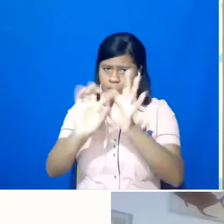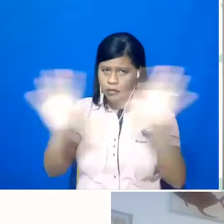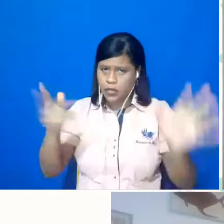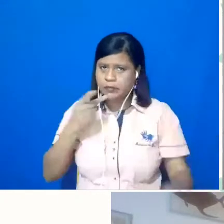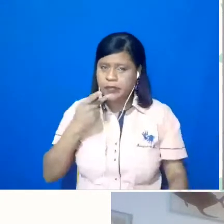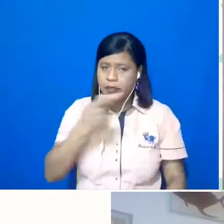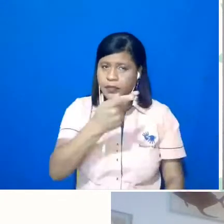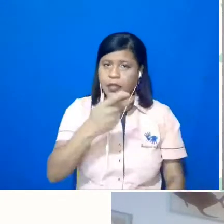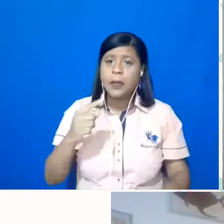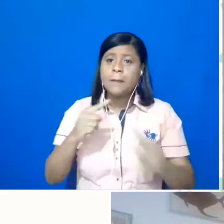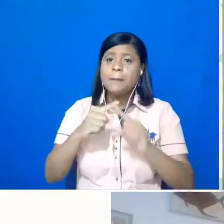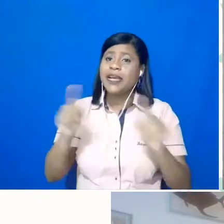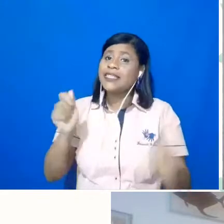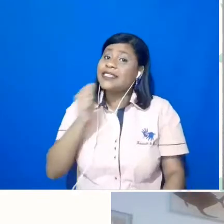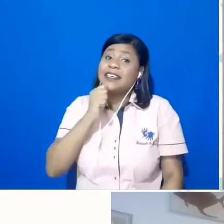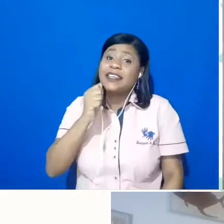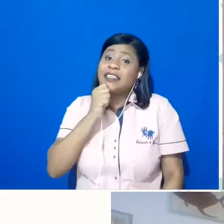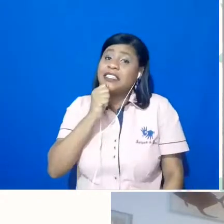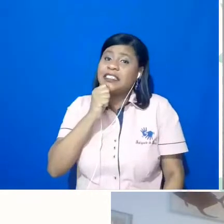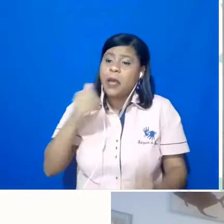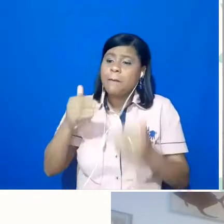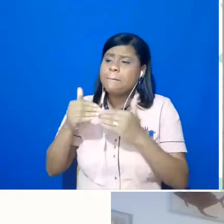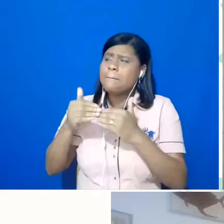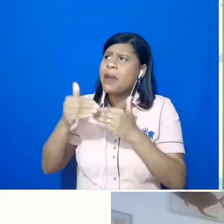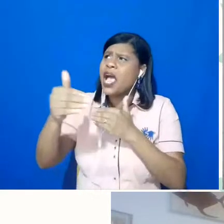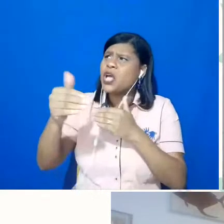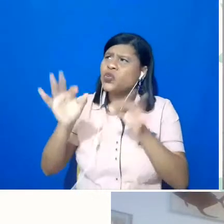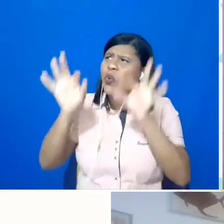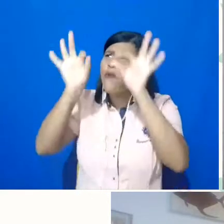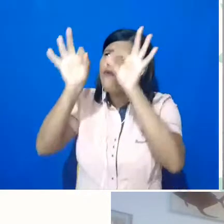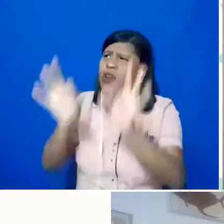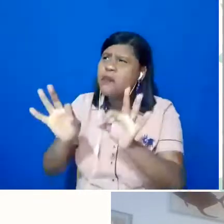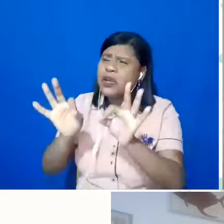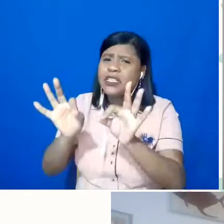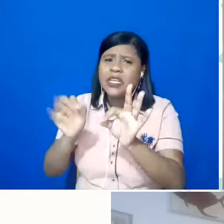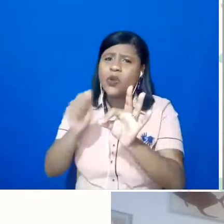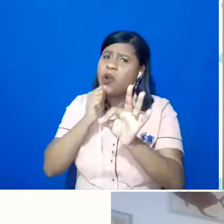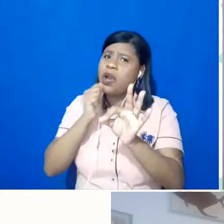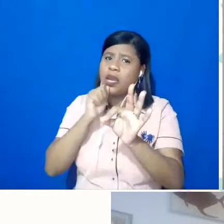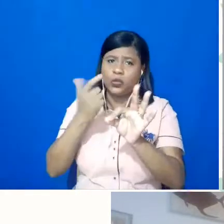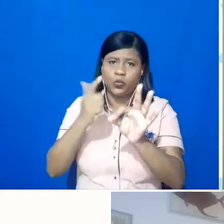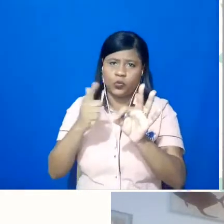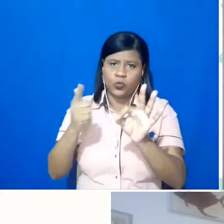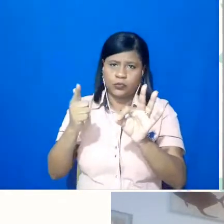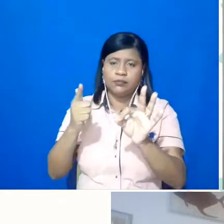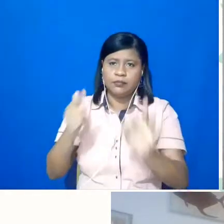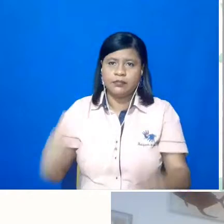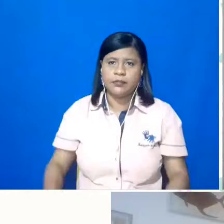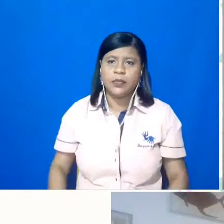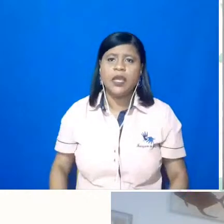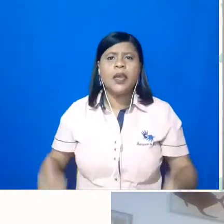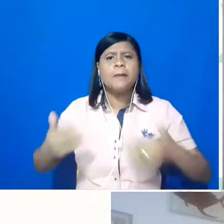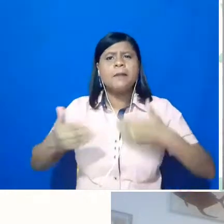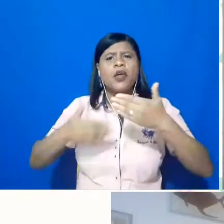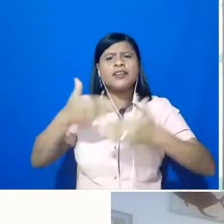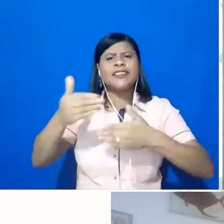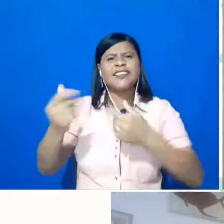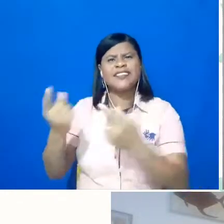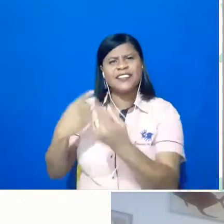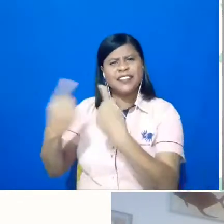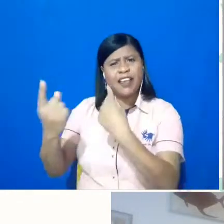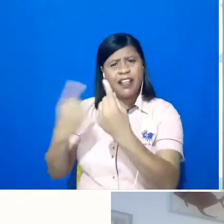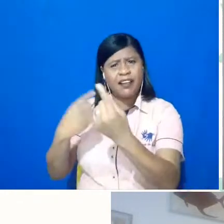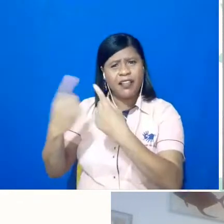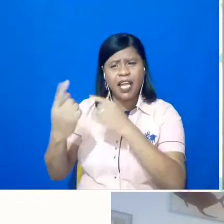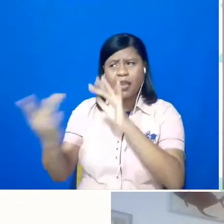não tem ainda um prazo exato, assim, né, para essa confirmação. Que é um processo de diálogo mesmo, né, da gente entrar em